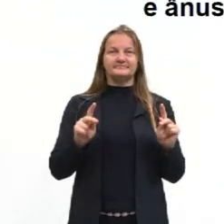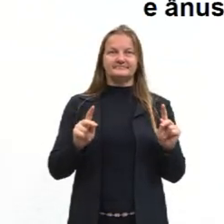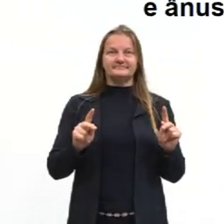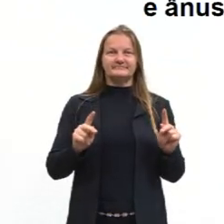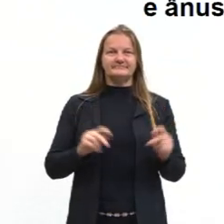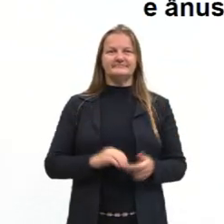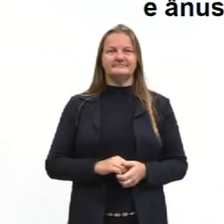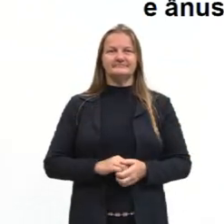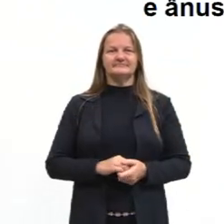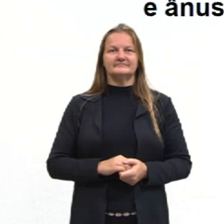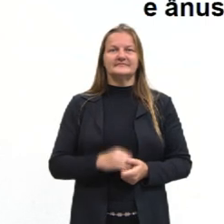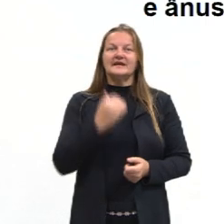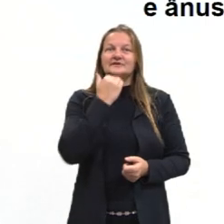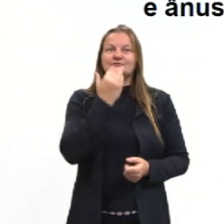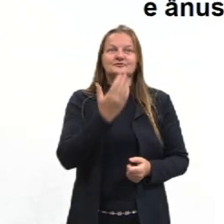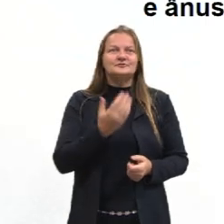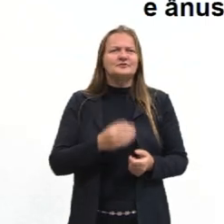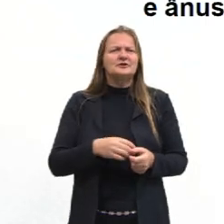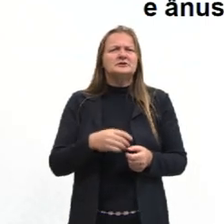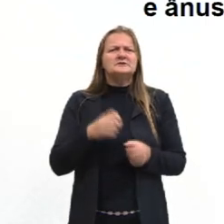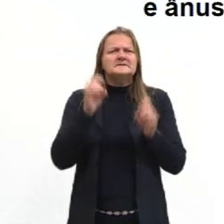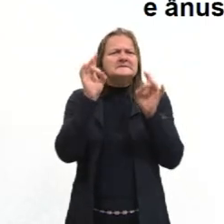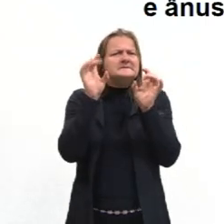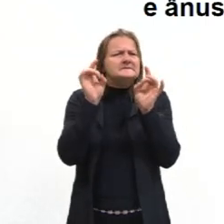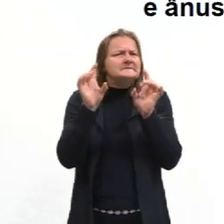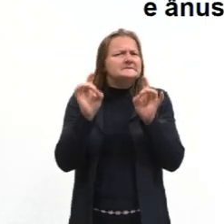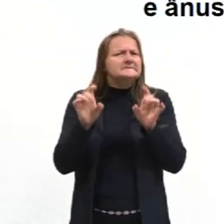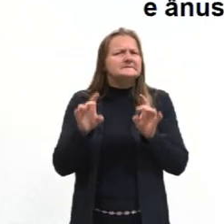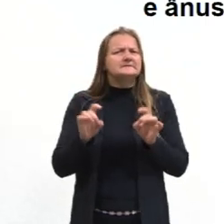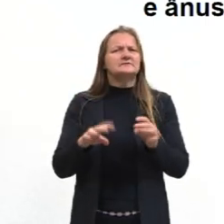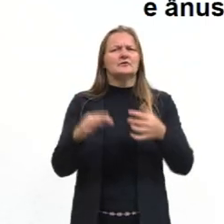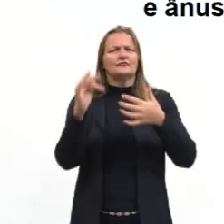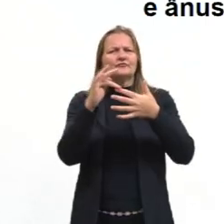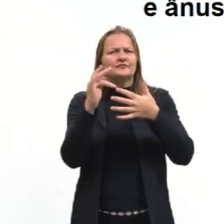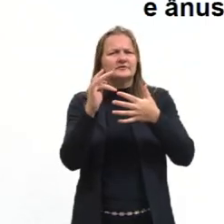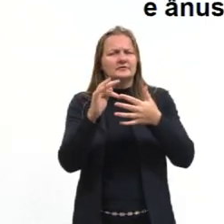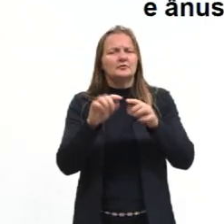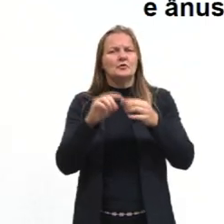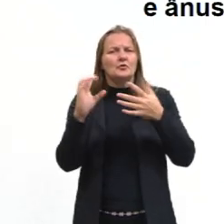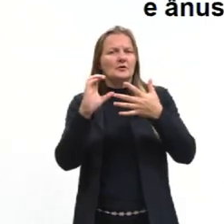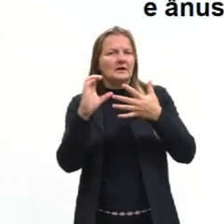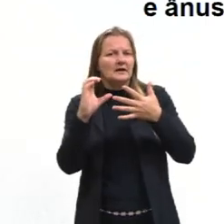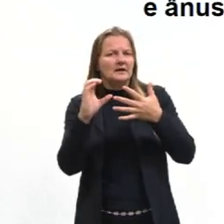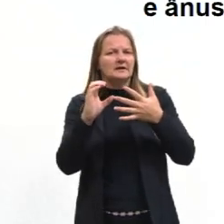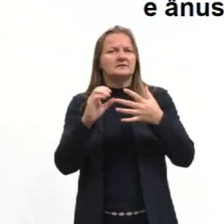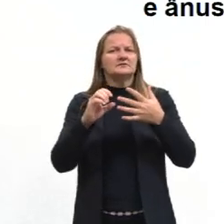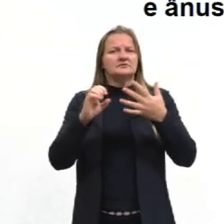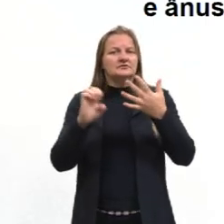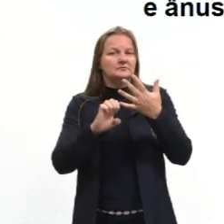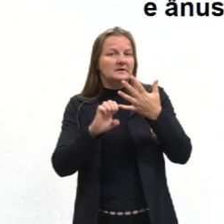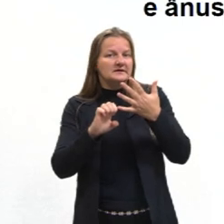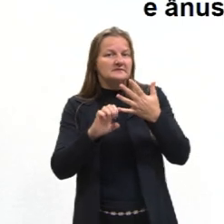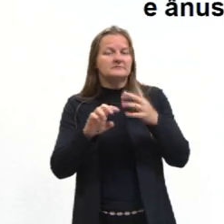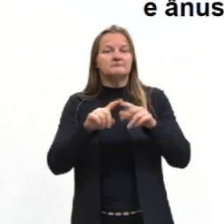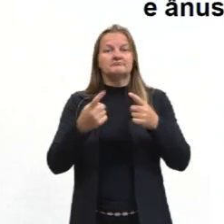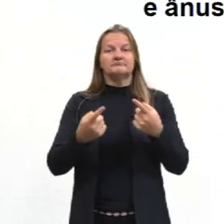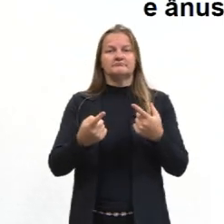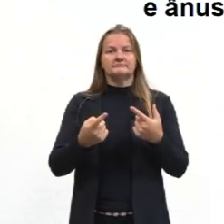não adianta ser muito específico nos filos, nas classes, nas espécies, se